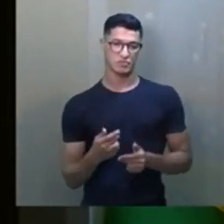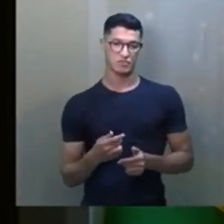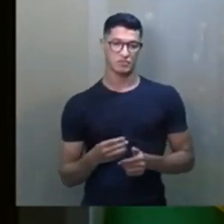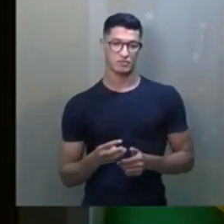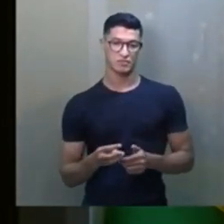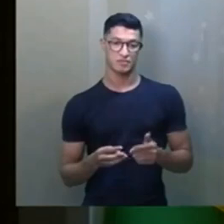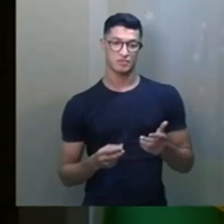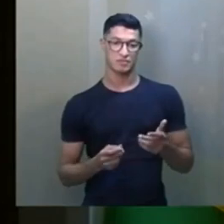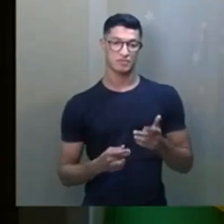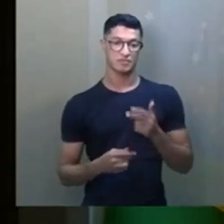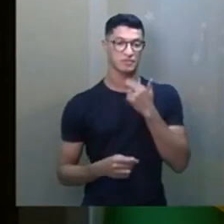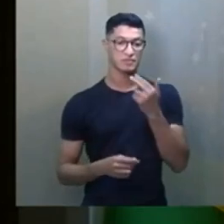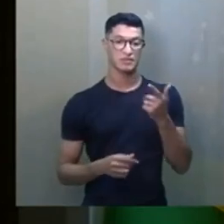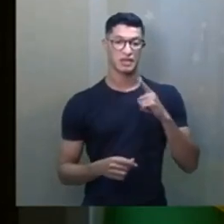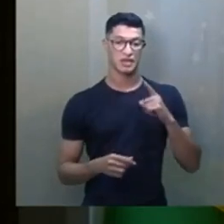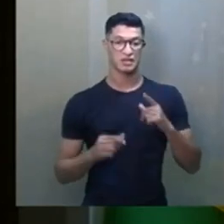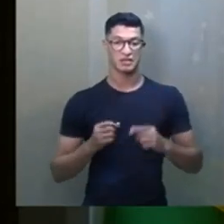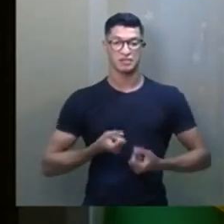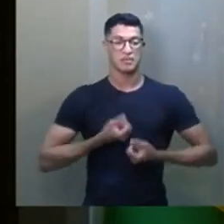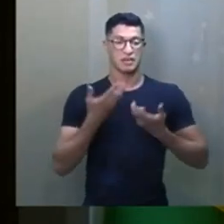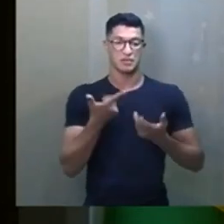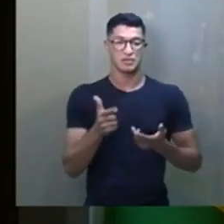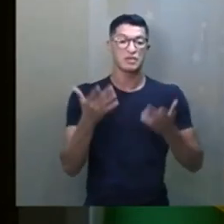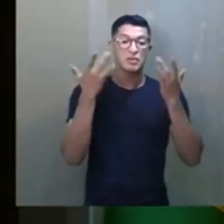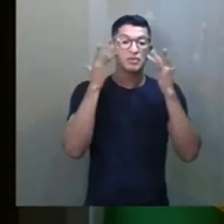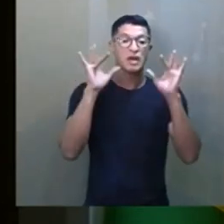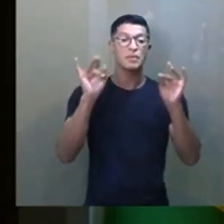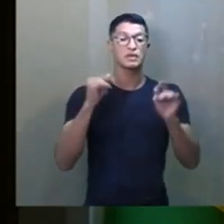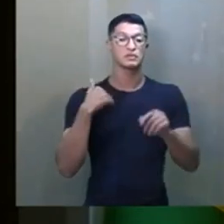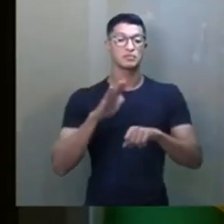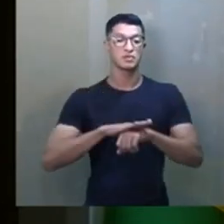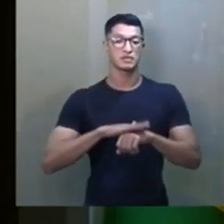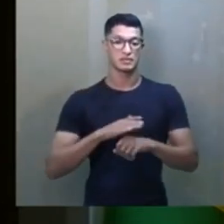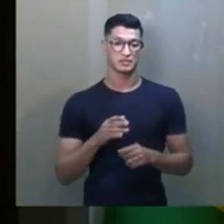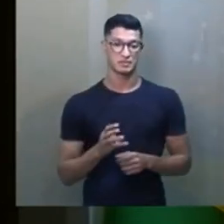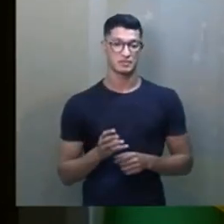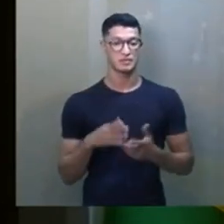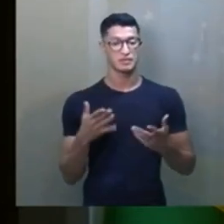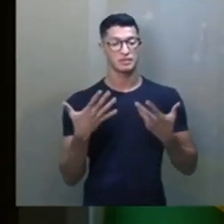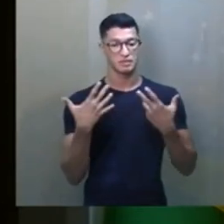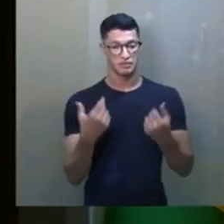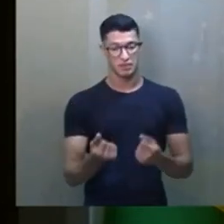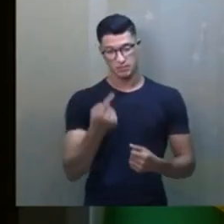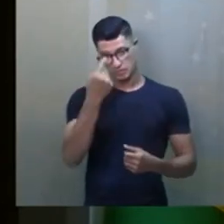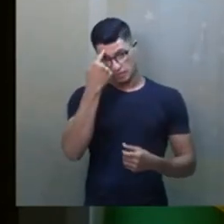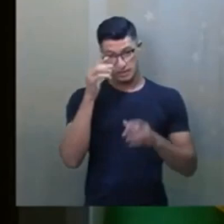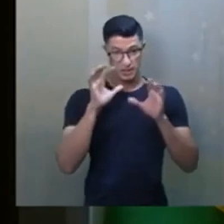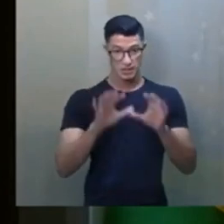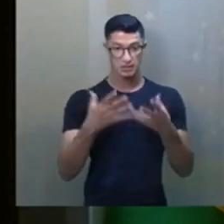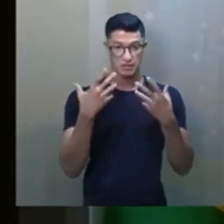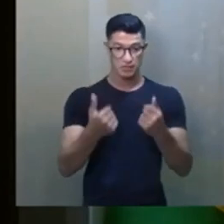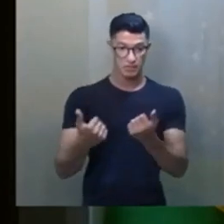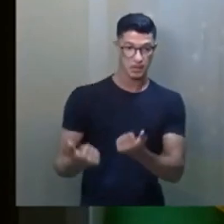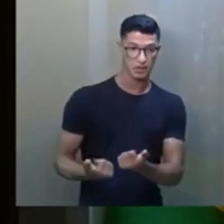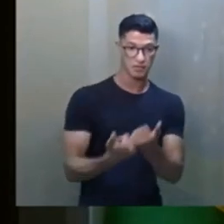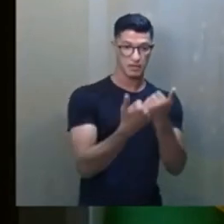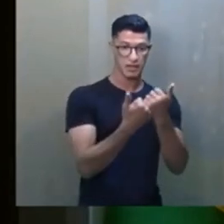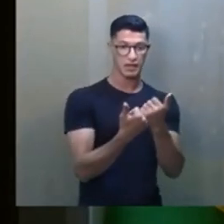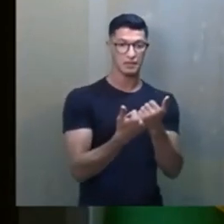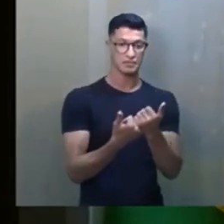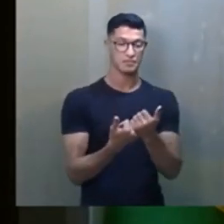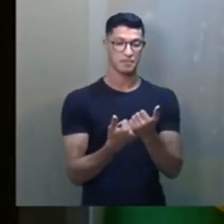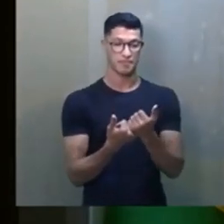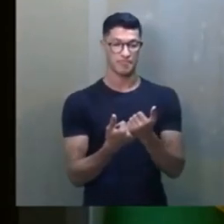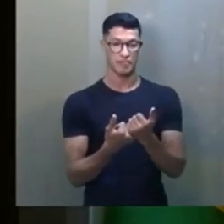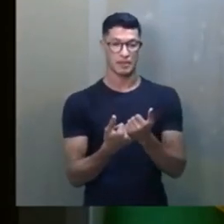Ele diz que a gente tem a reação inesperada, não sabe o que a gente pode fazer. Então vamos pensar nisso, vamos apoiar essas causas nobres.